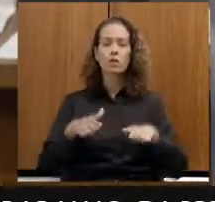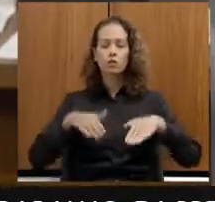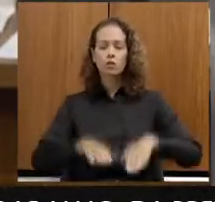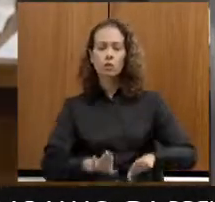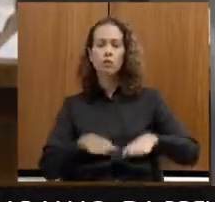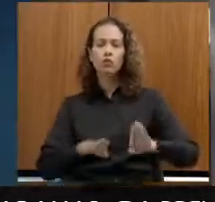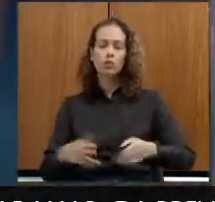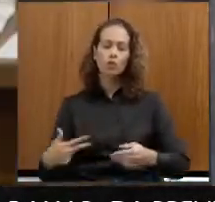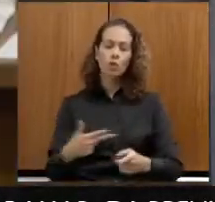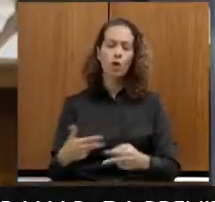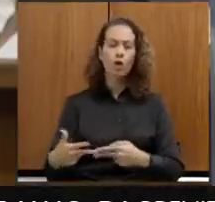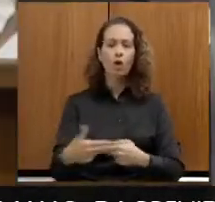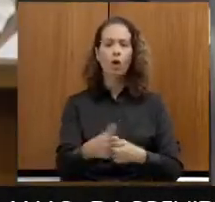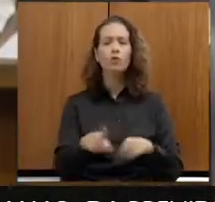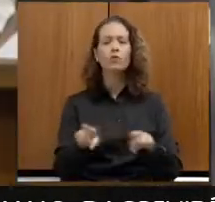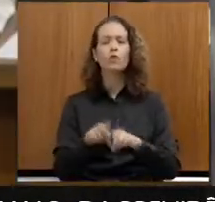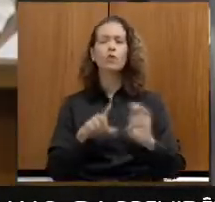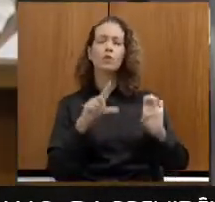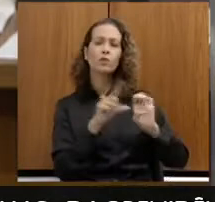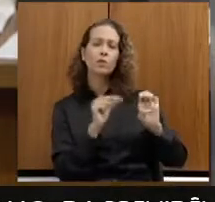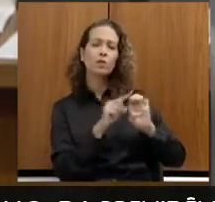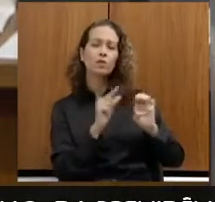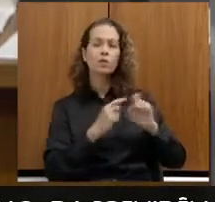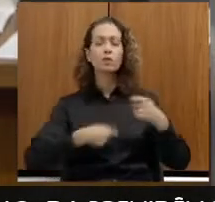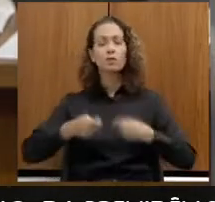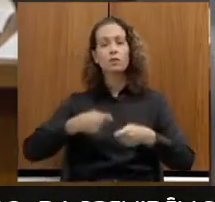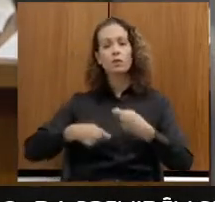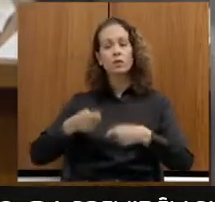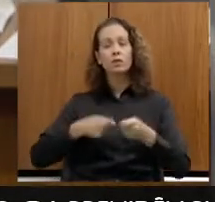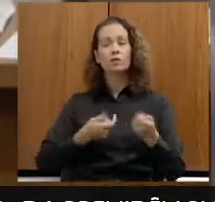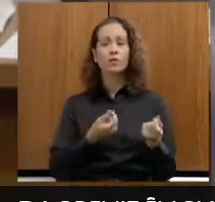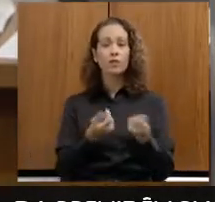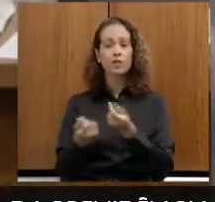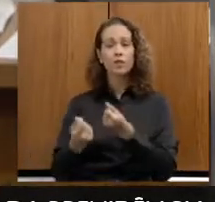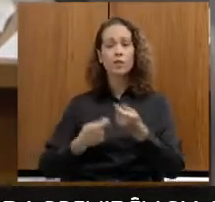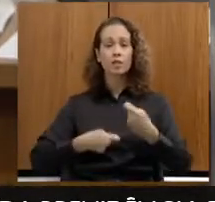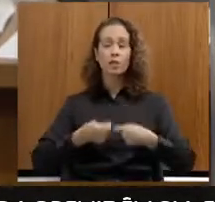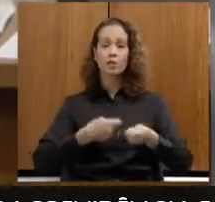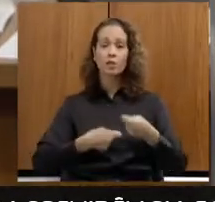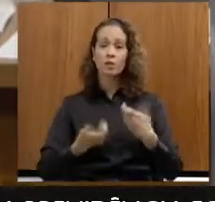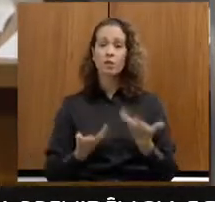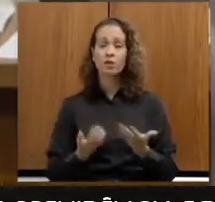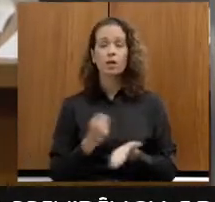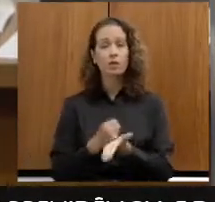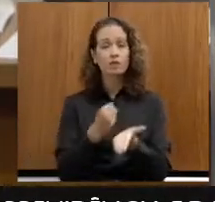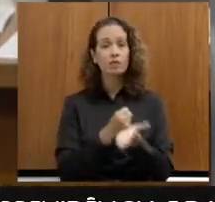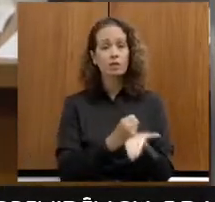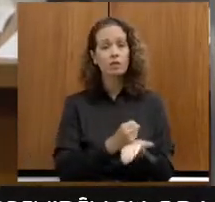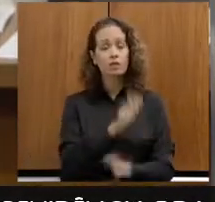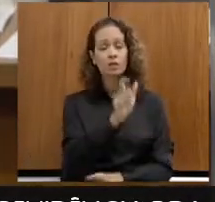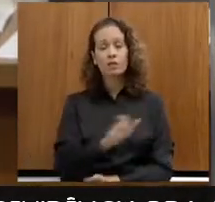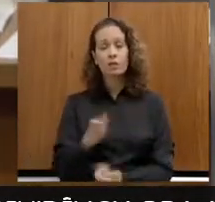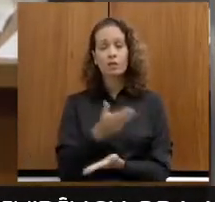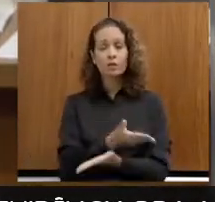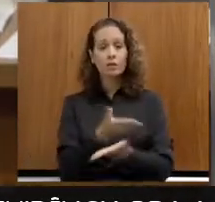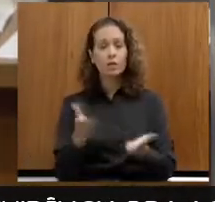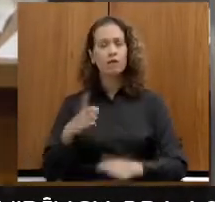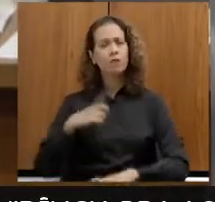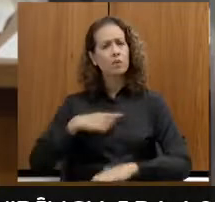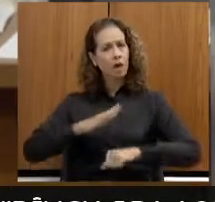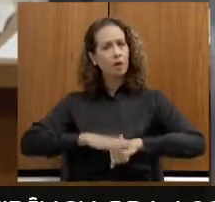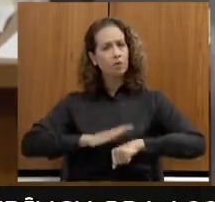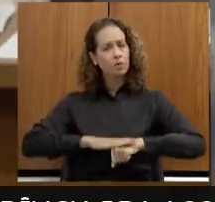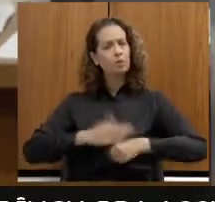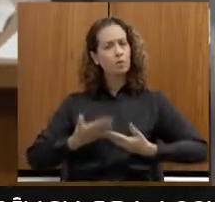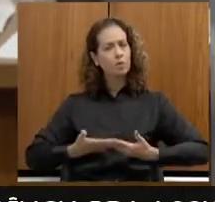empreendedorismo, liderança, administração financeira e negócios, possibilitando a essas mulheres a autonomia, a possibilidade de